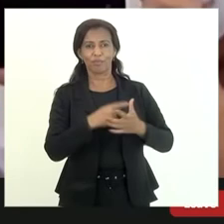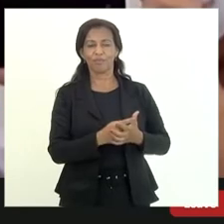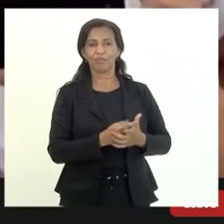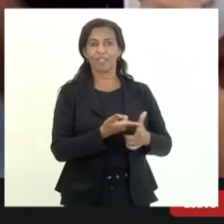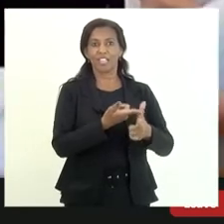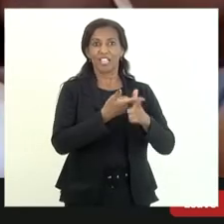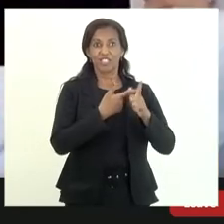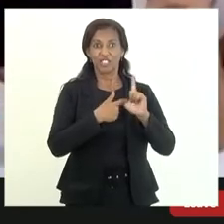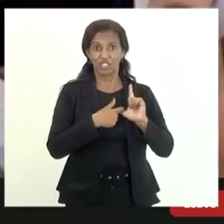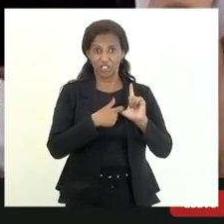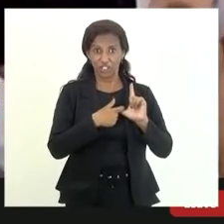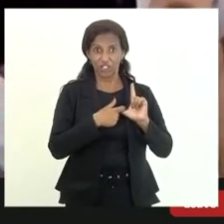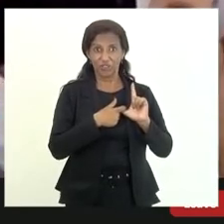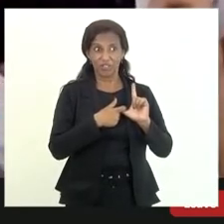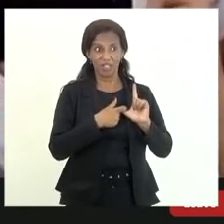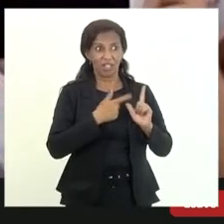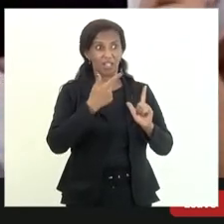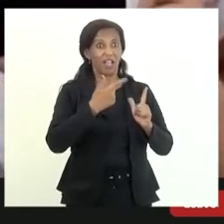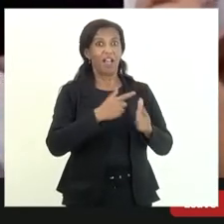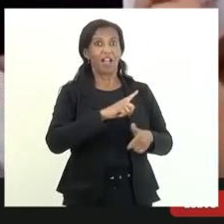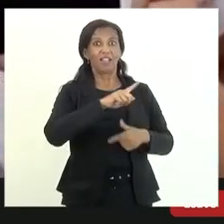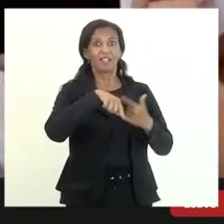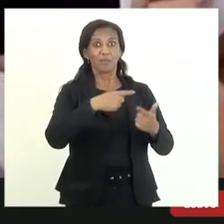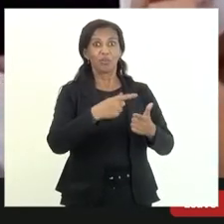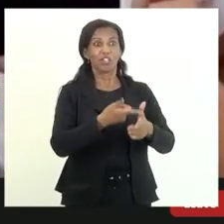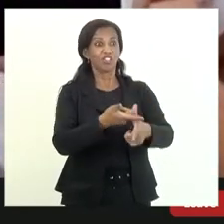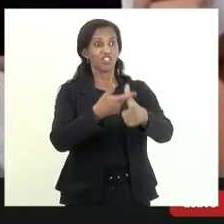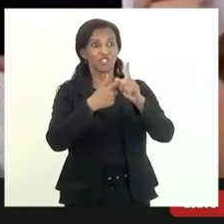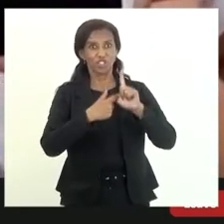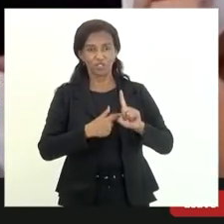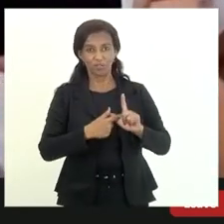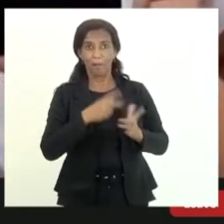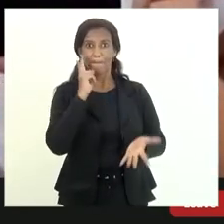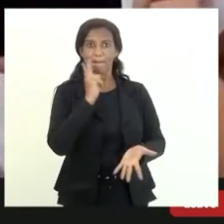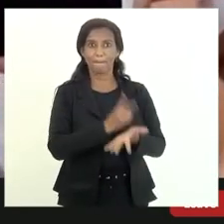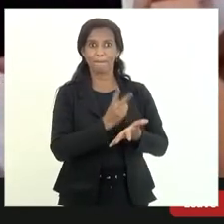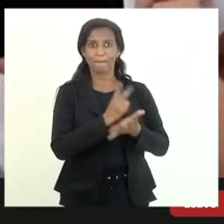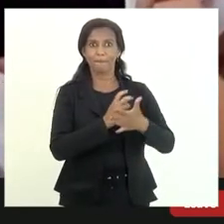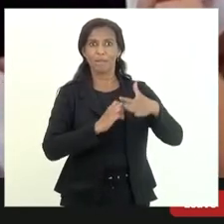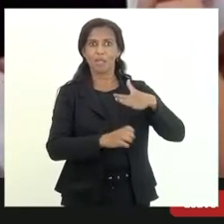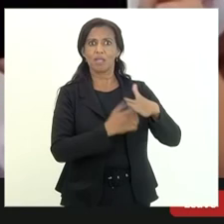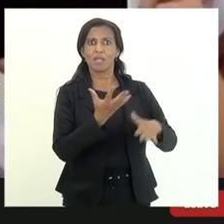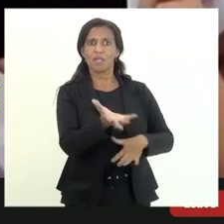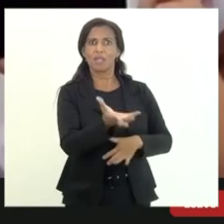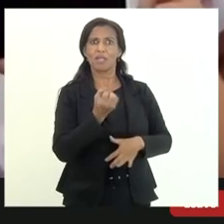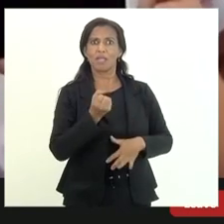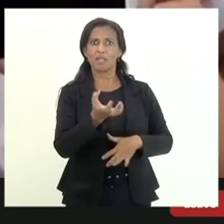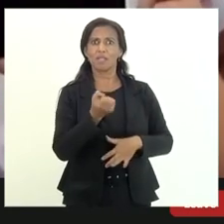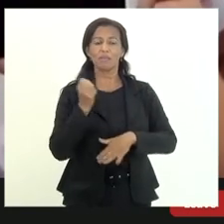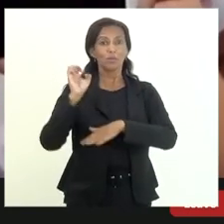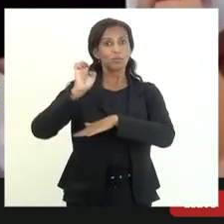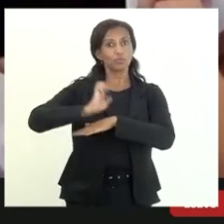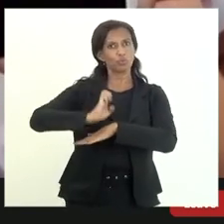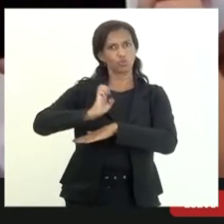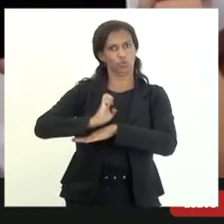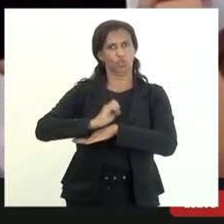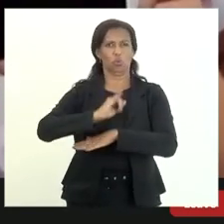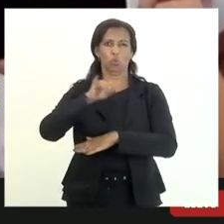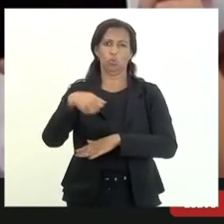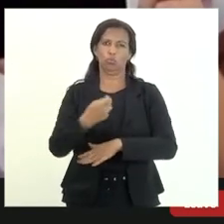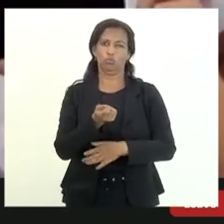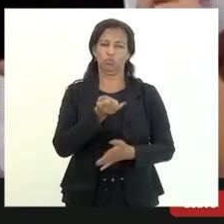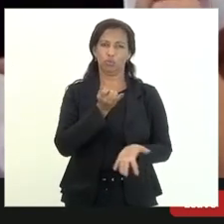ativa reincidente nesta dívida ativa e recebendo inclusive do estado benefícios